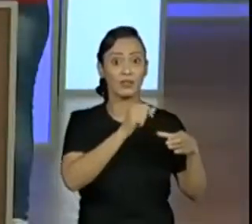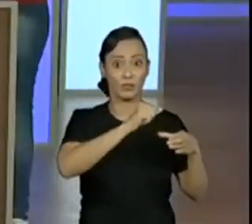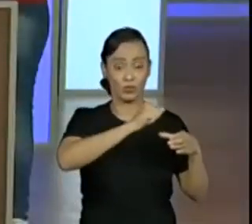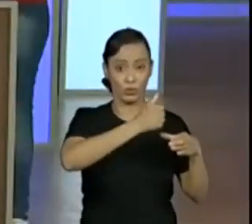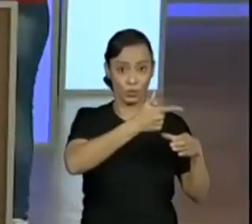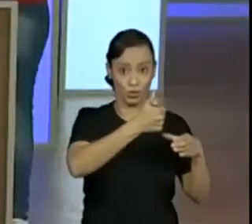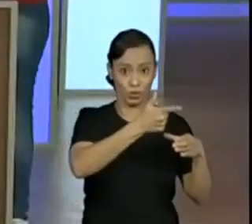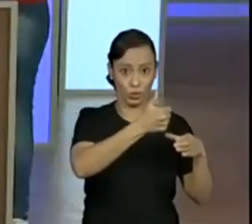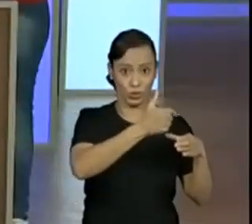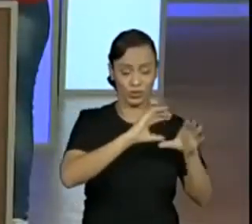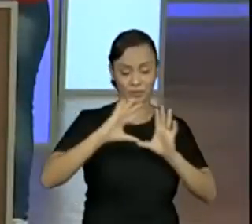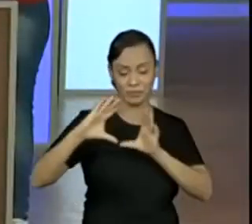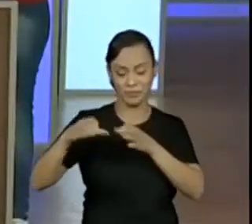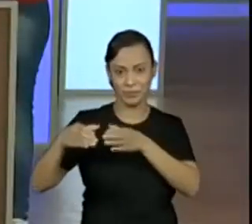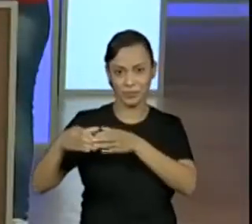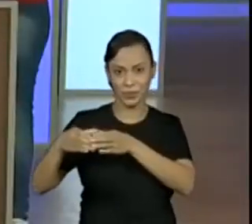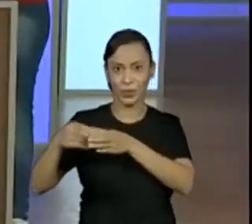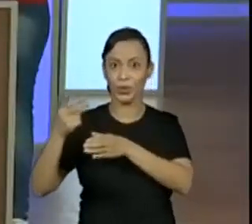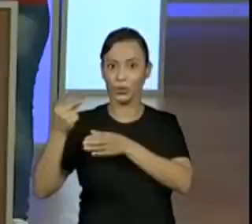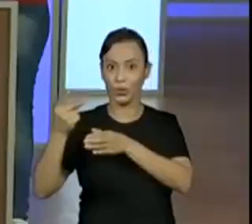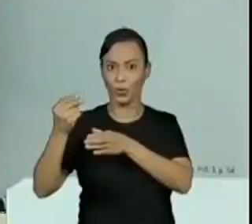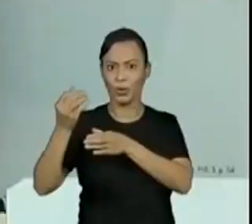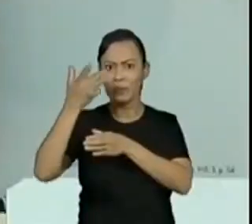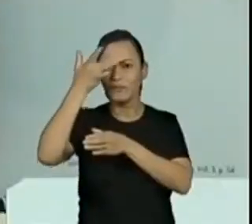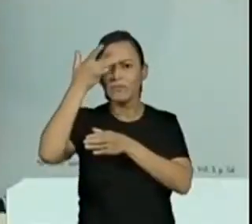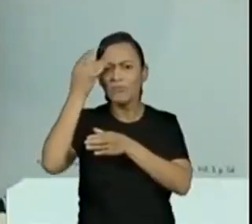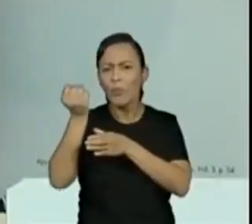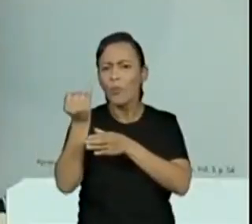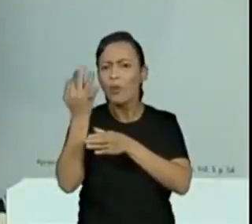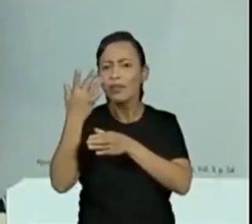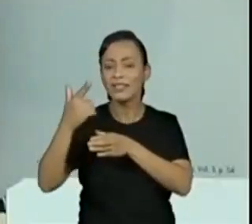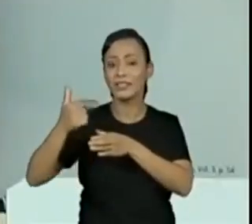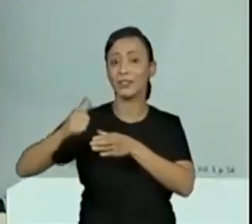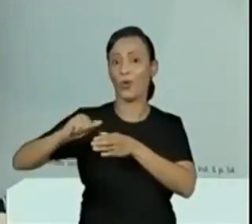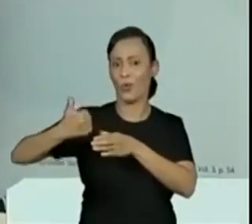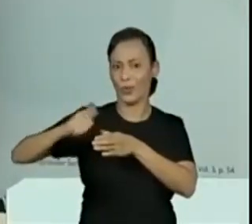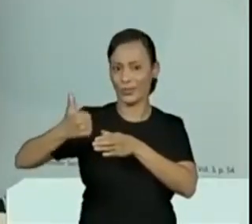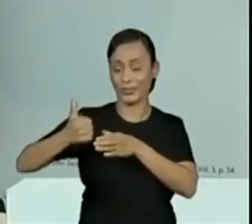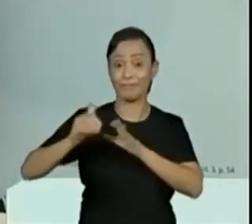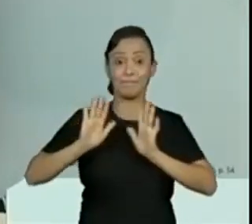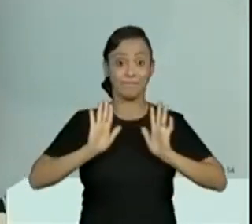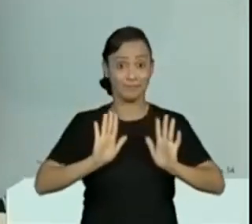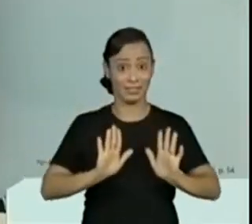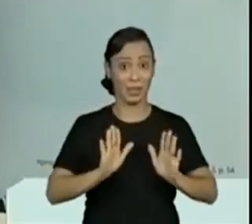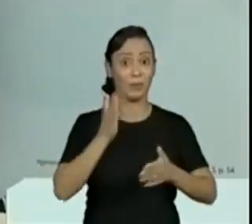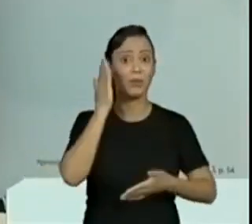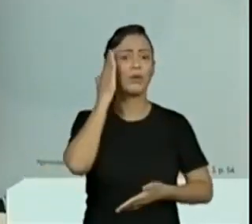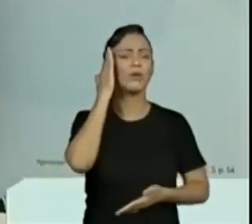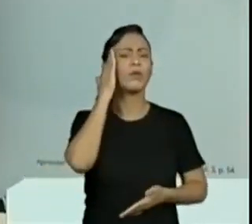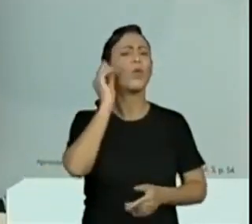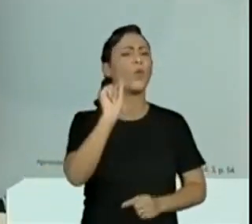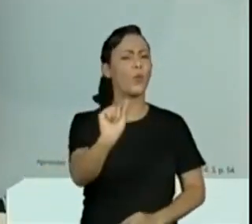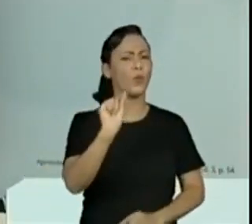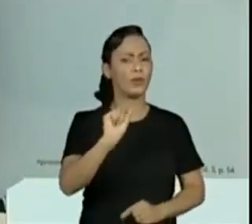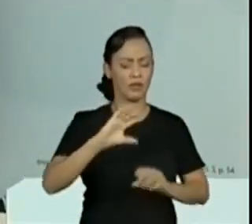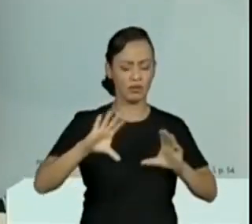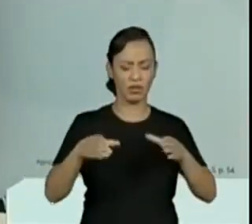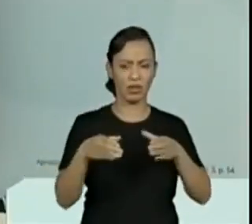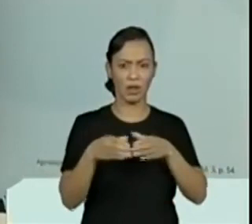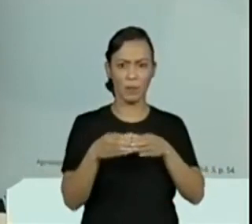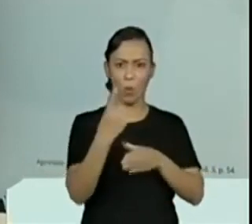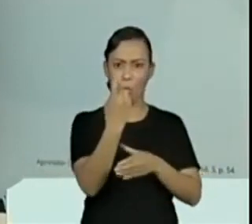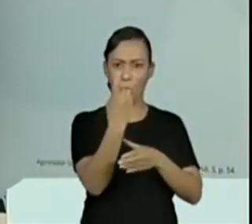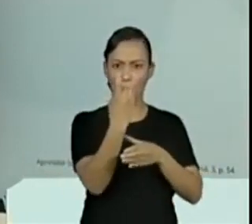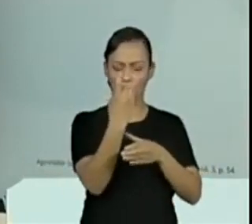gente já tem que pensar em algumas coisas aí. O problema nos trouxe o quê? Há uma equipe só? Não.